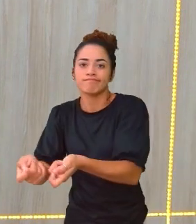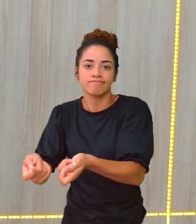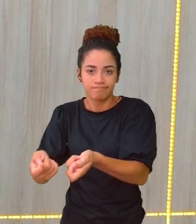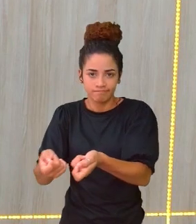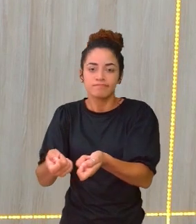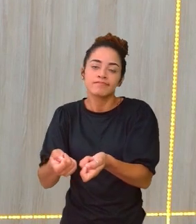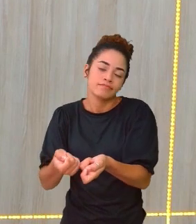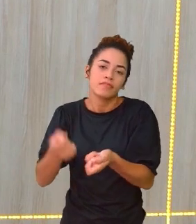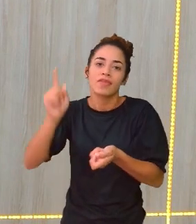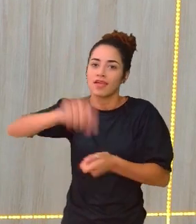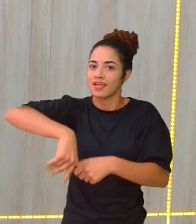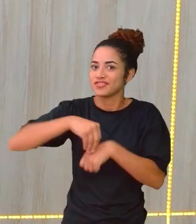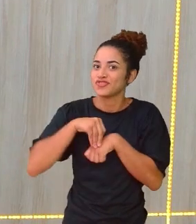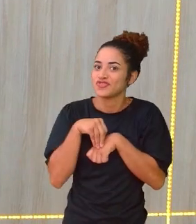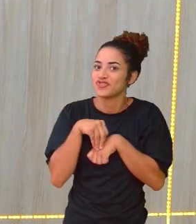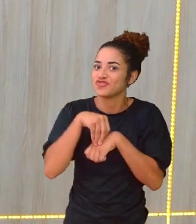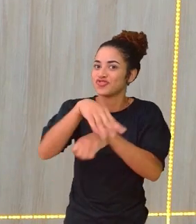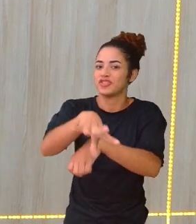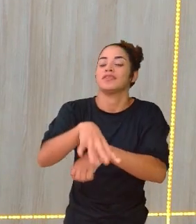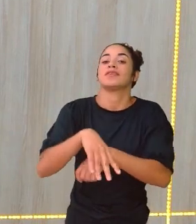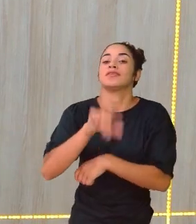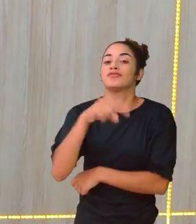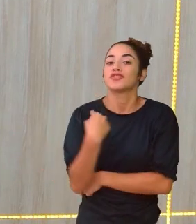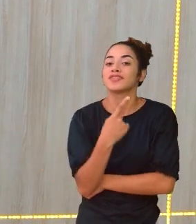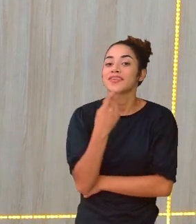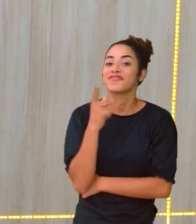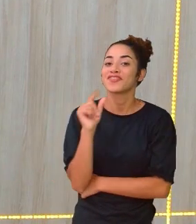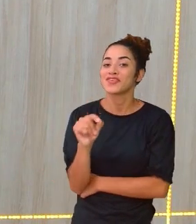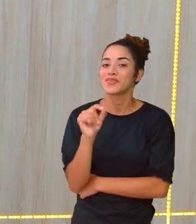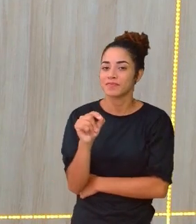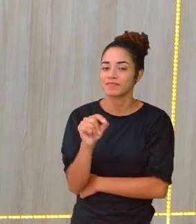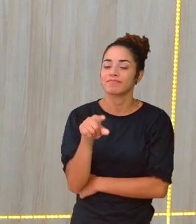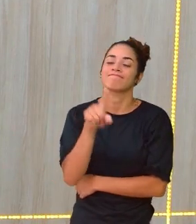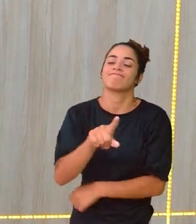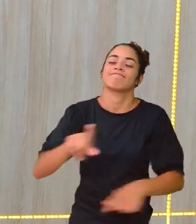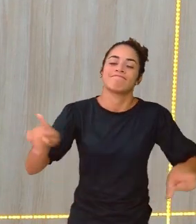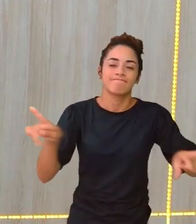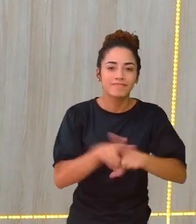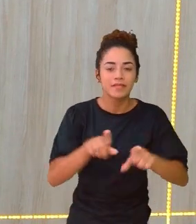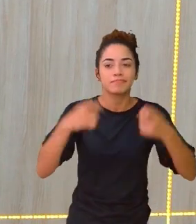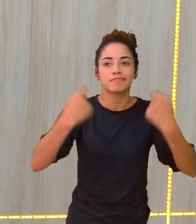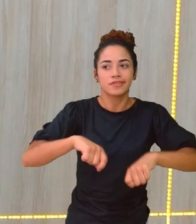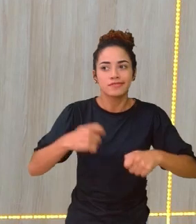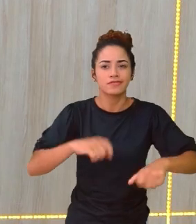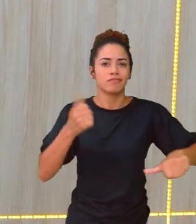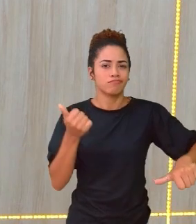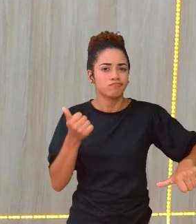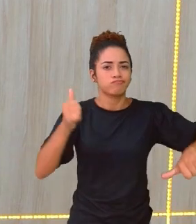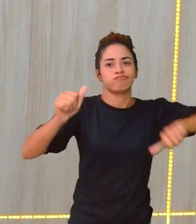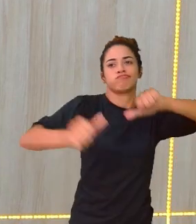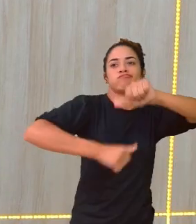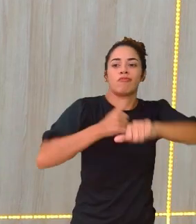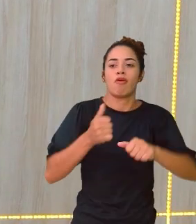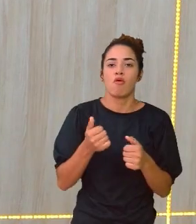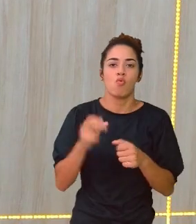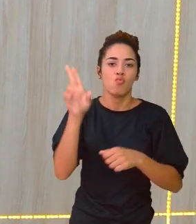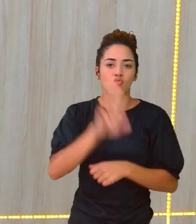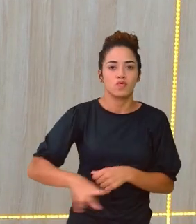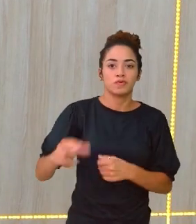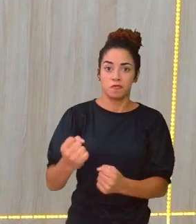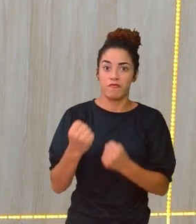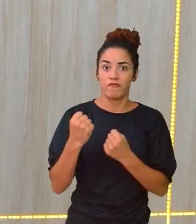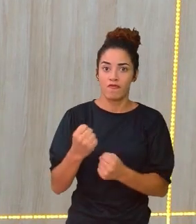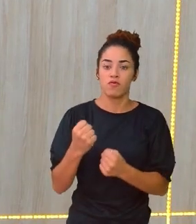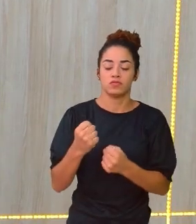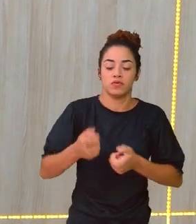vai aí o recadinho da gente dizer. Ele também vai ter que ter condições de deslocar através de uma força, através do que está